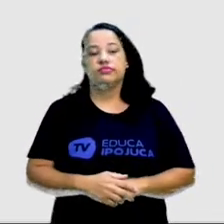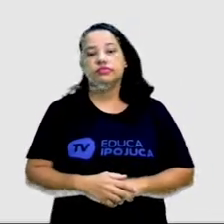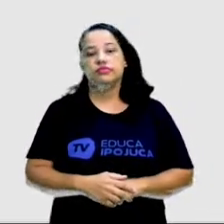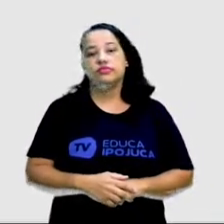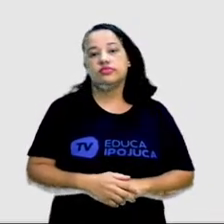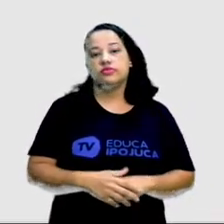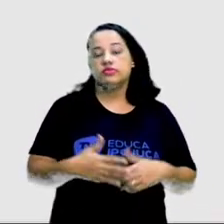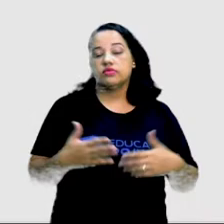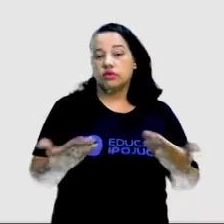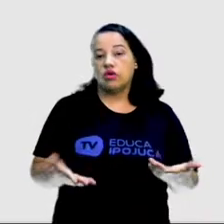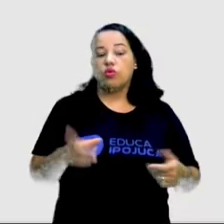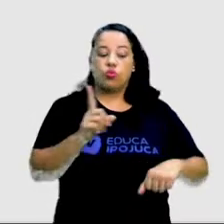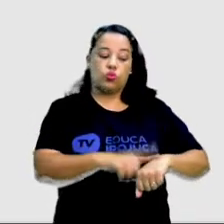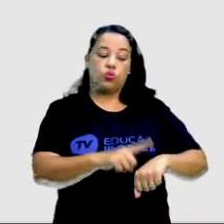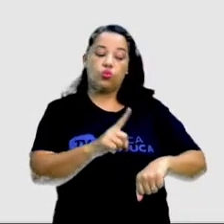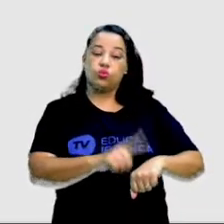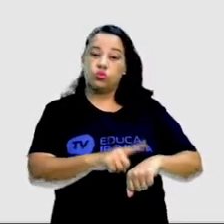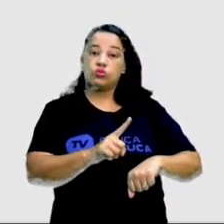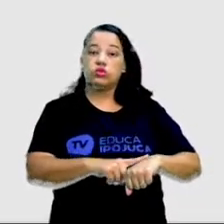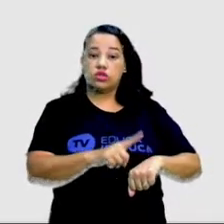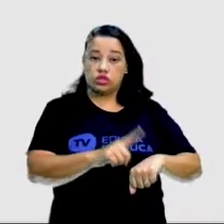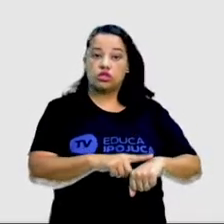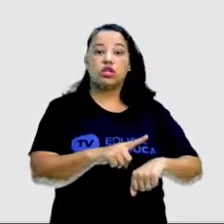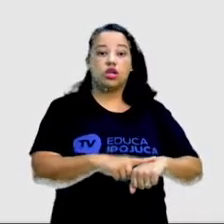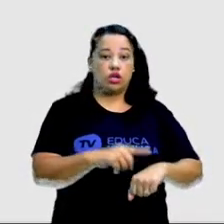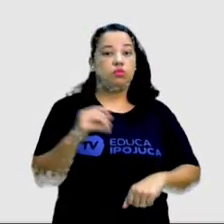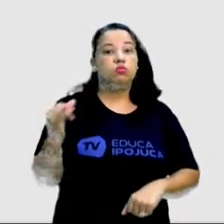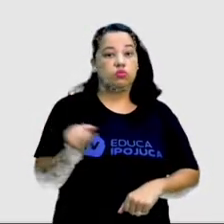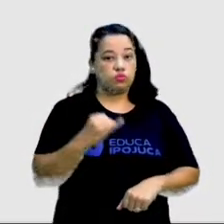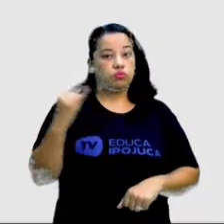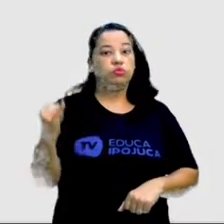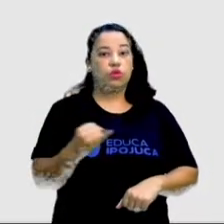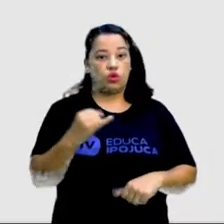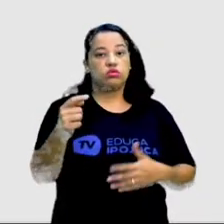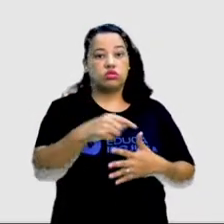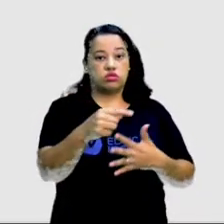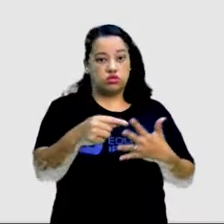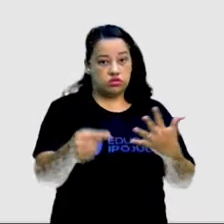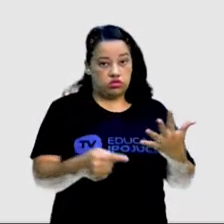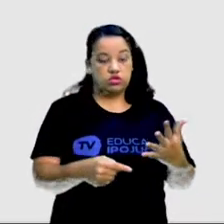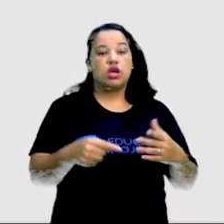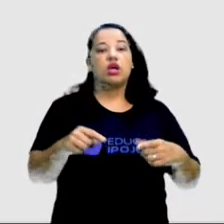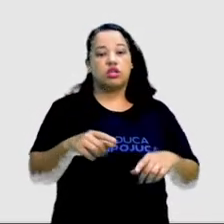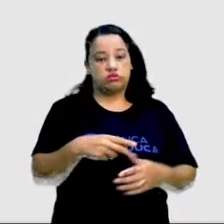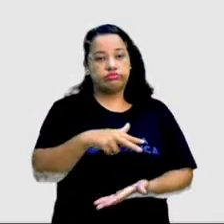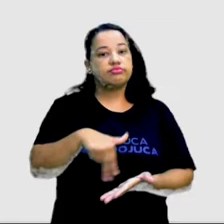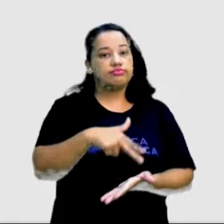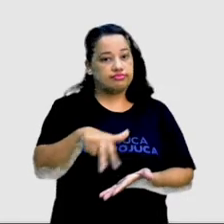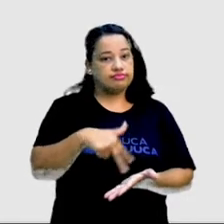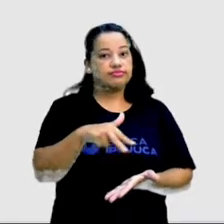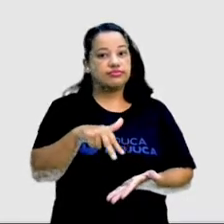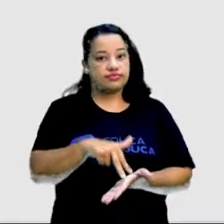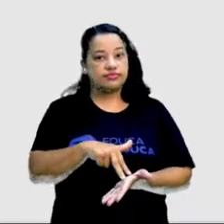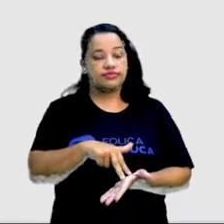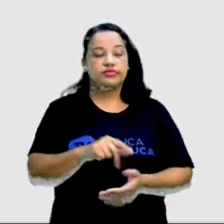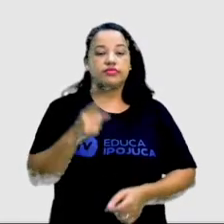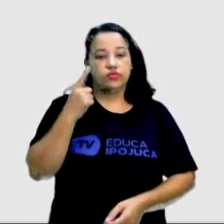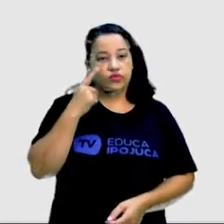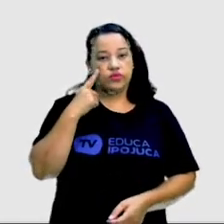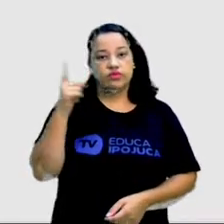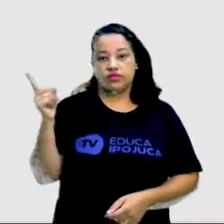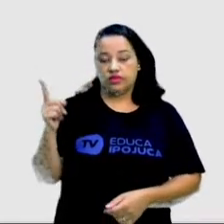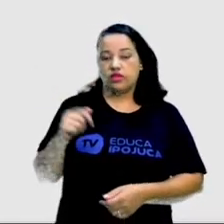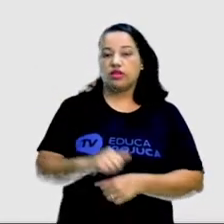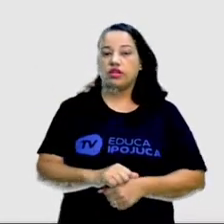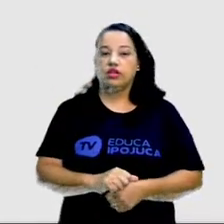O tempo, o tempo também é um dos elementos estruturais da dança. Veja,